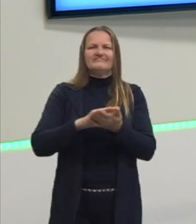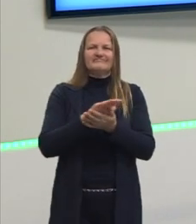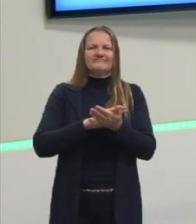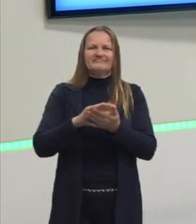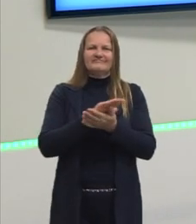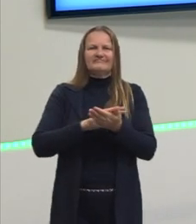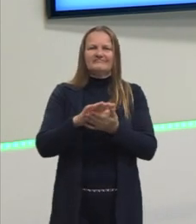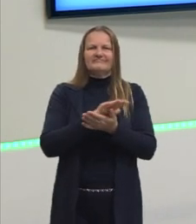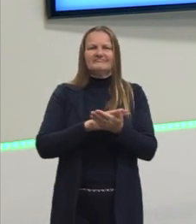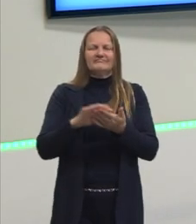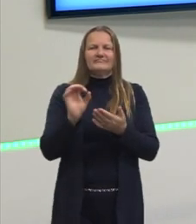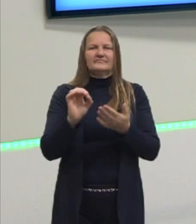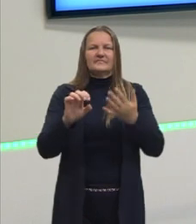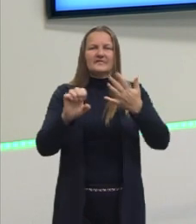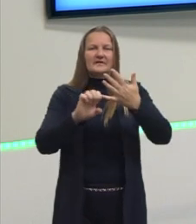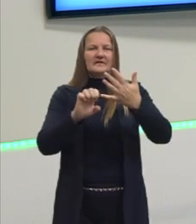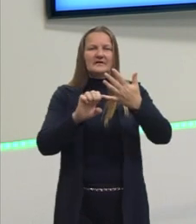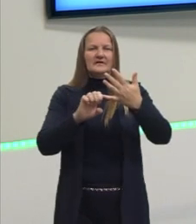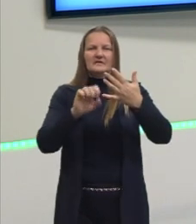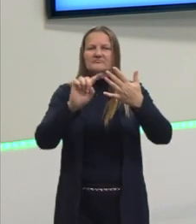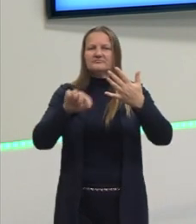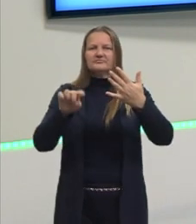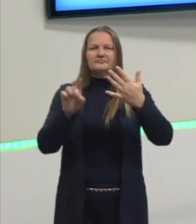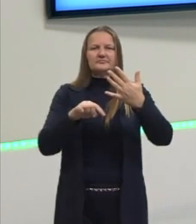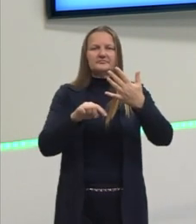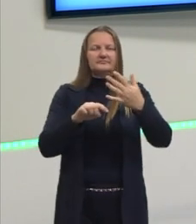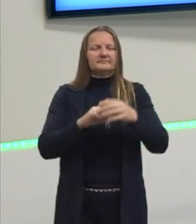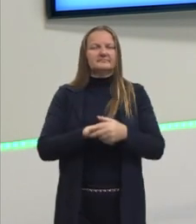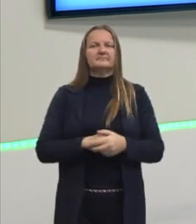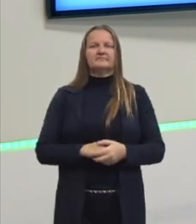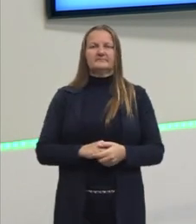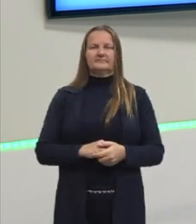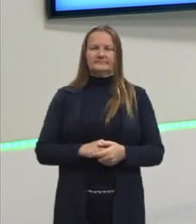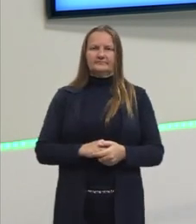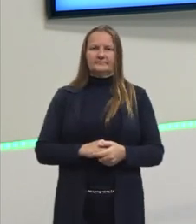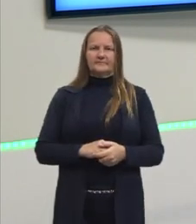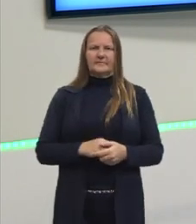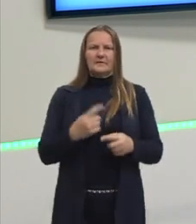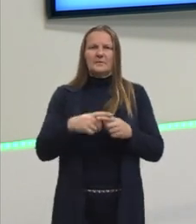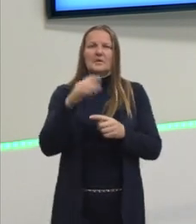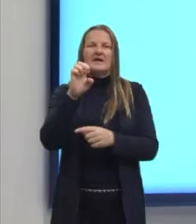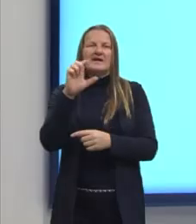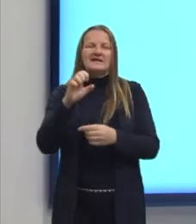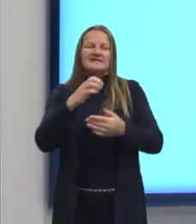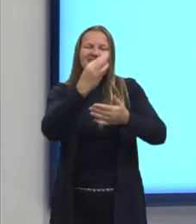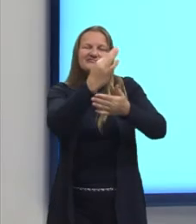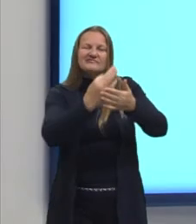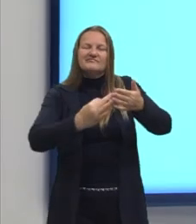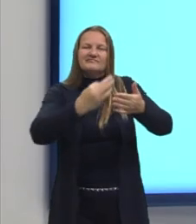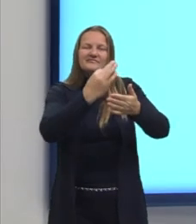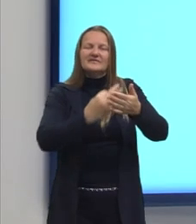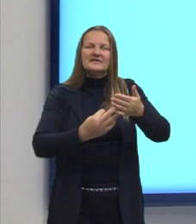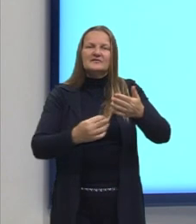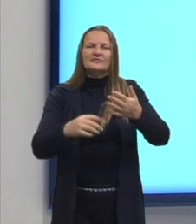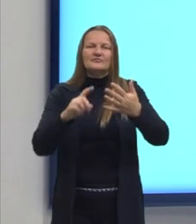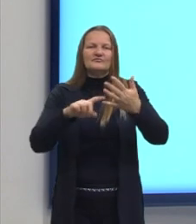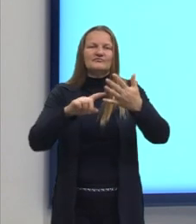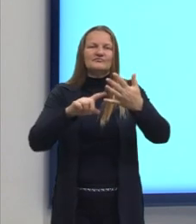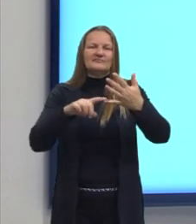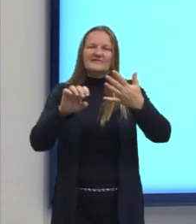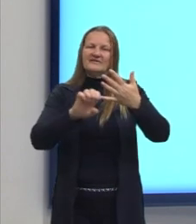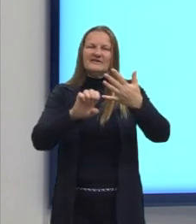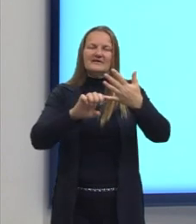para evitar repetições desnecessárias ao longo do nosso texto. Então, também não é a nossa resposta